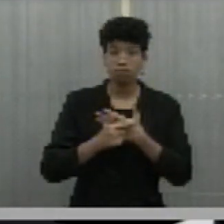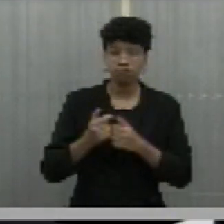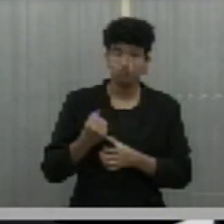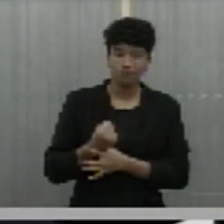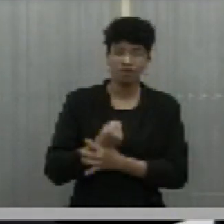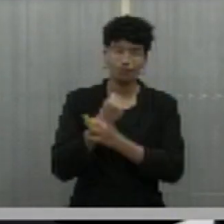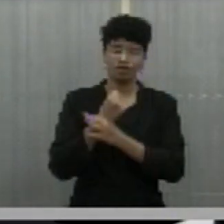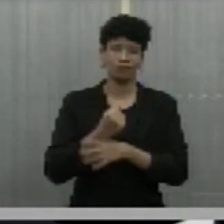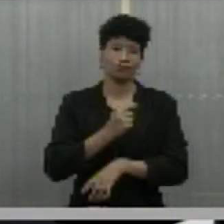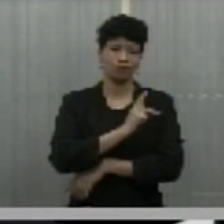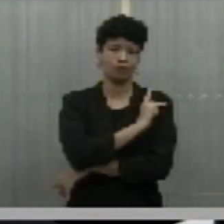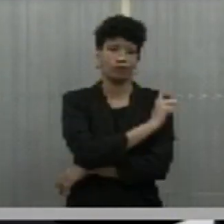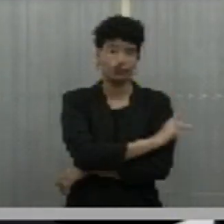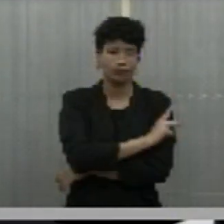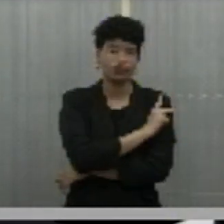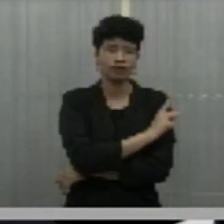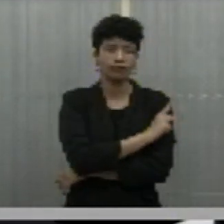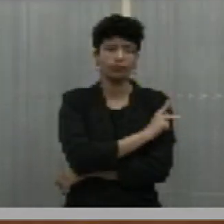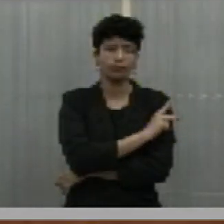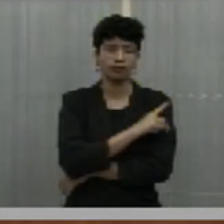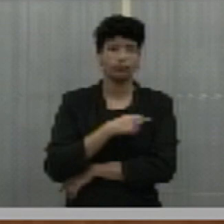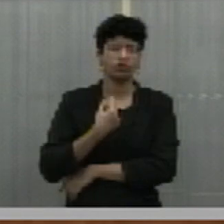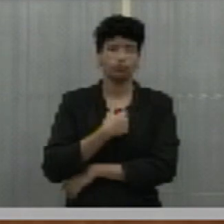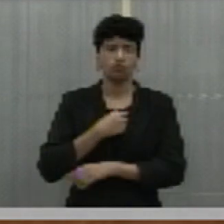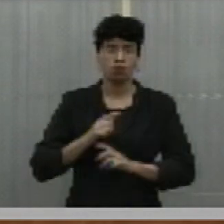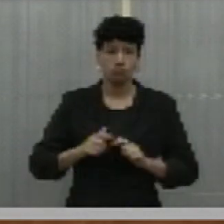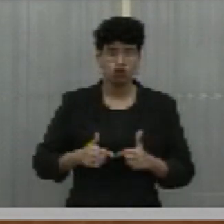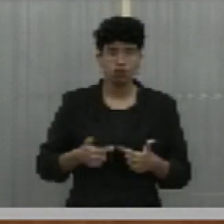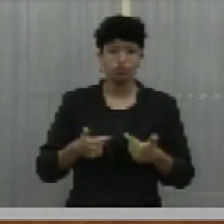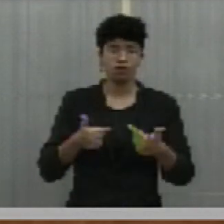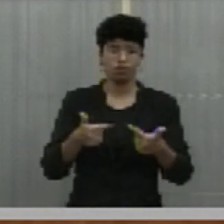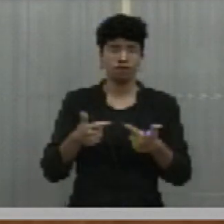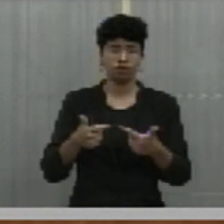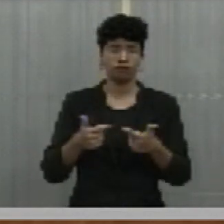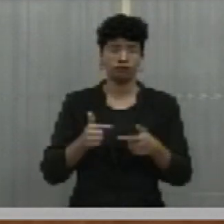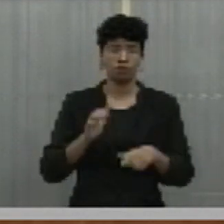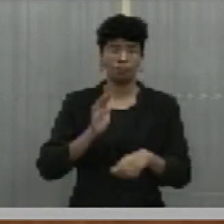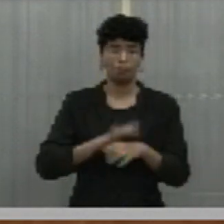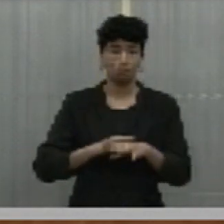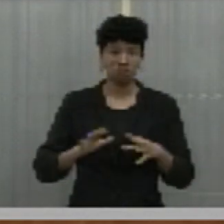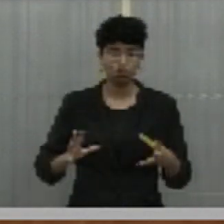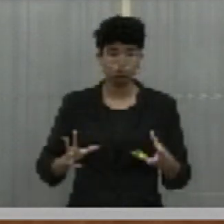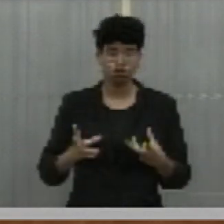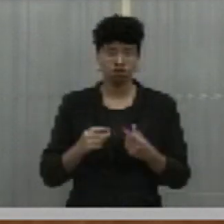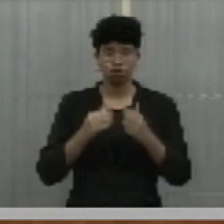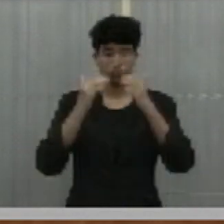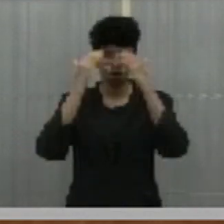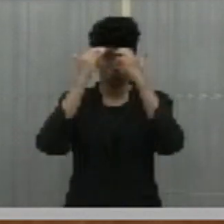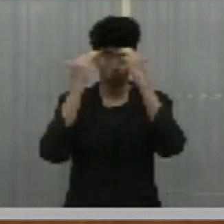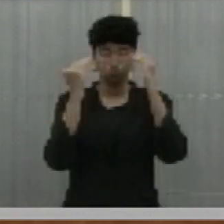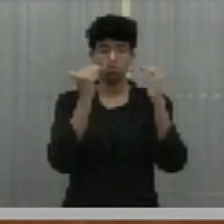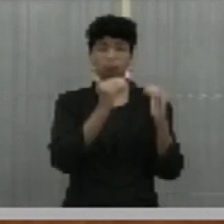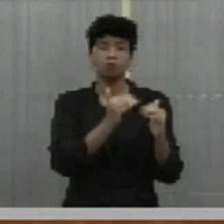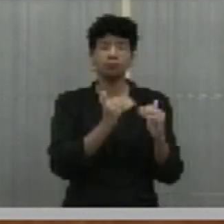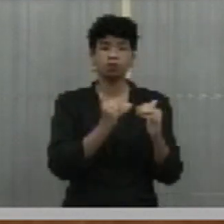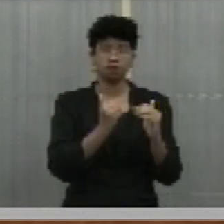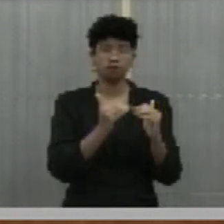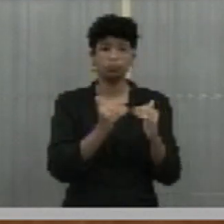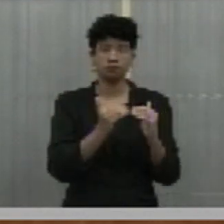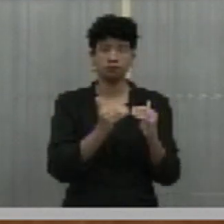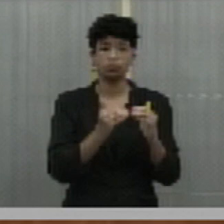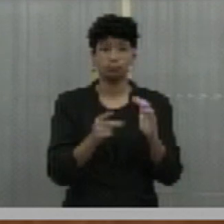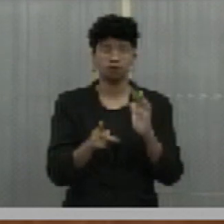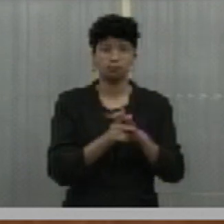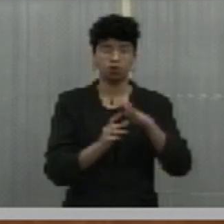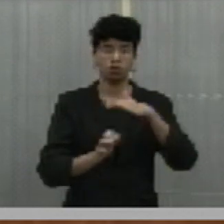piauienses e que nós iríamos trabalhar da forma mais harmônica e respeitosa possível com a